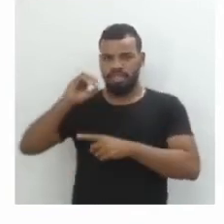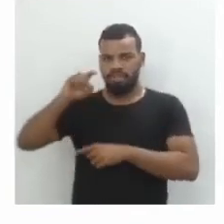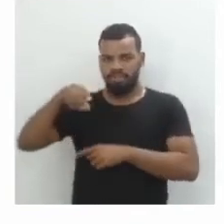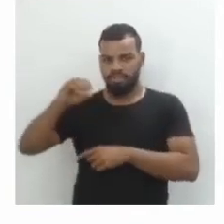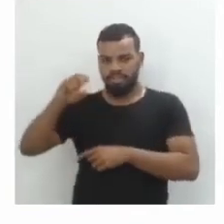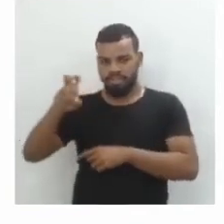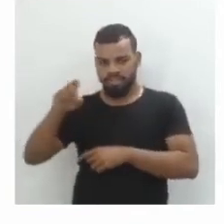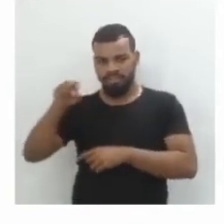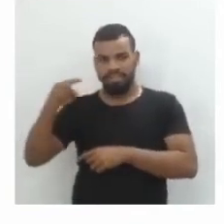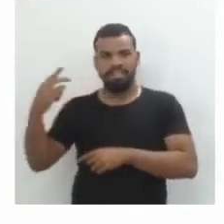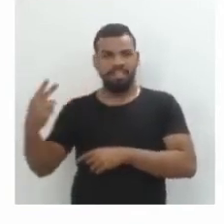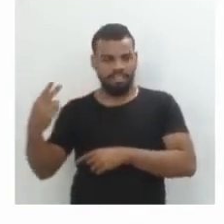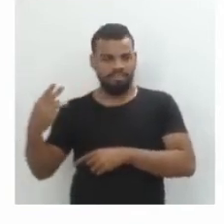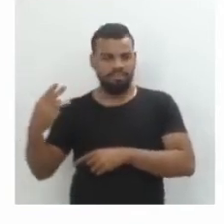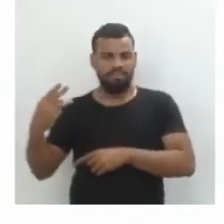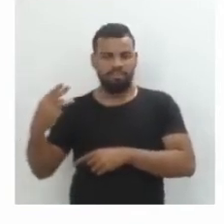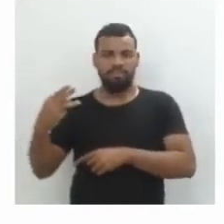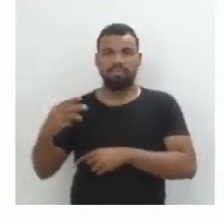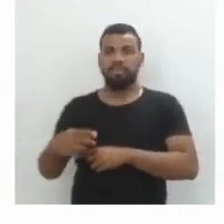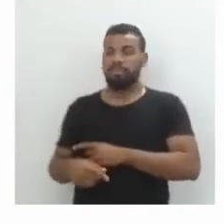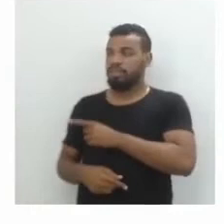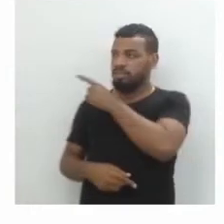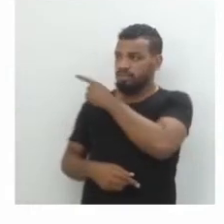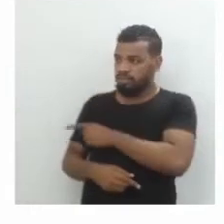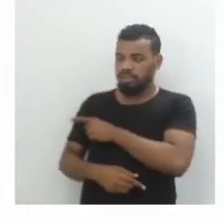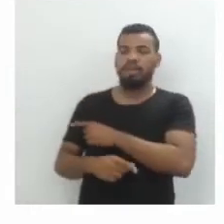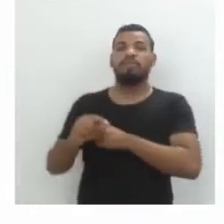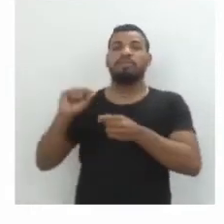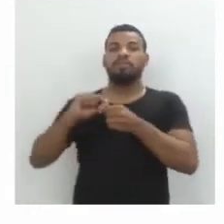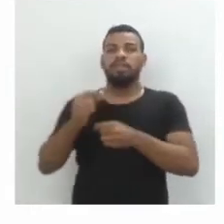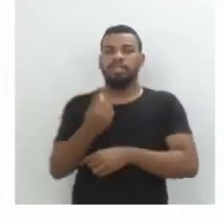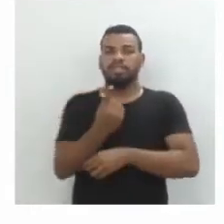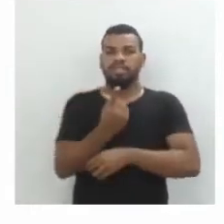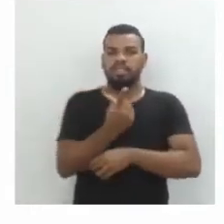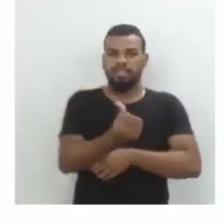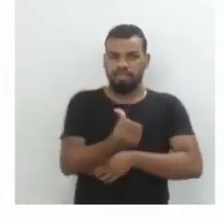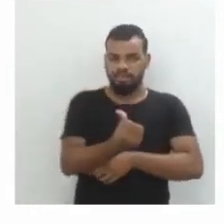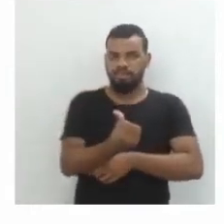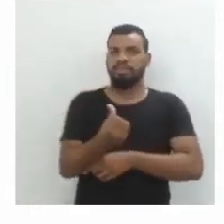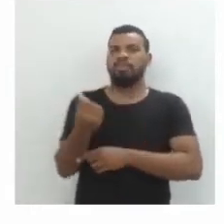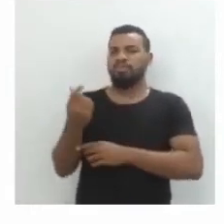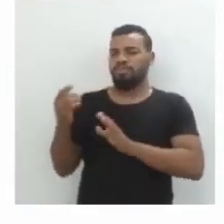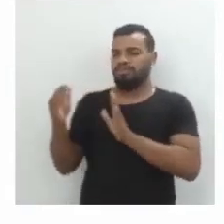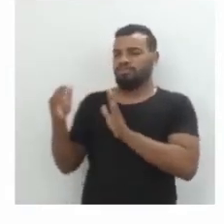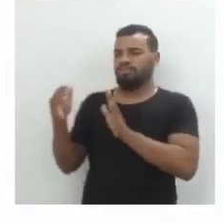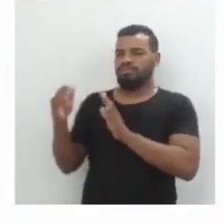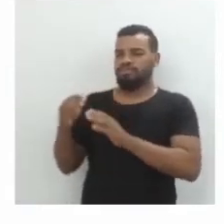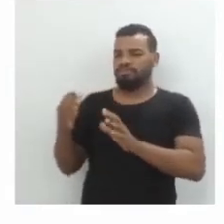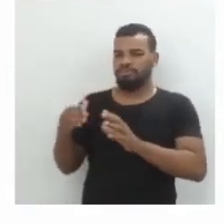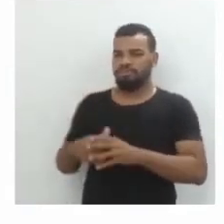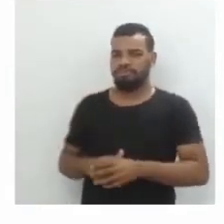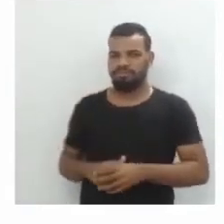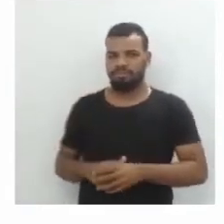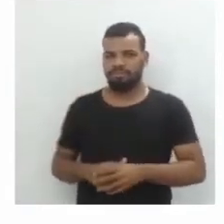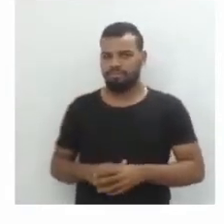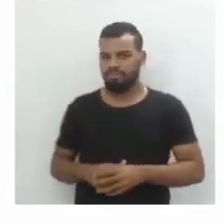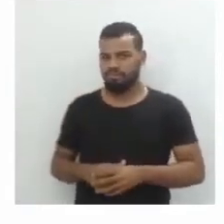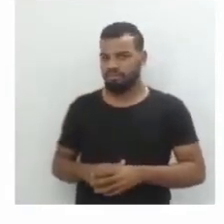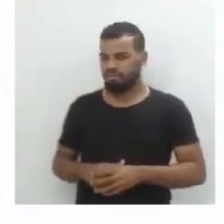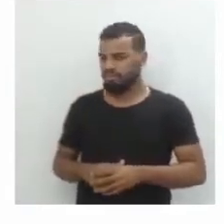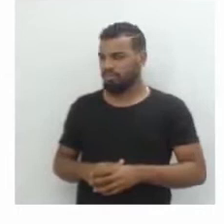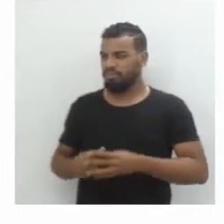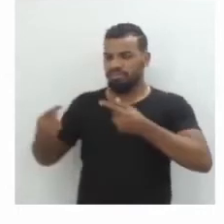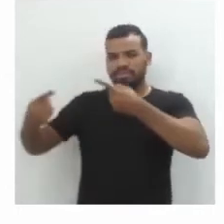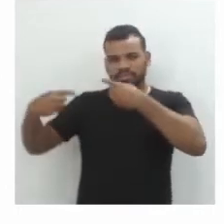vezes 3. Fazendo esse cálculo, a gente vai ter 16 mil vezes 1 mais 0,015, ou seja, 16